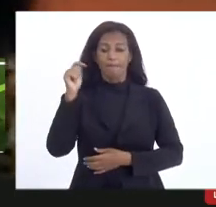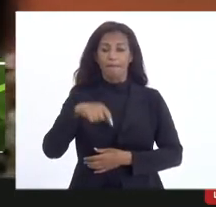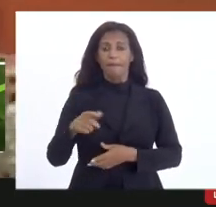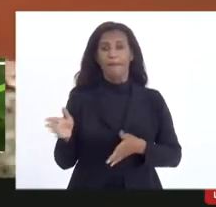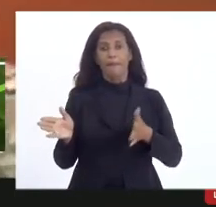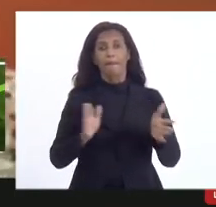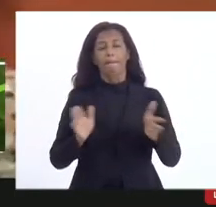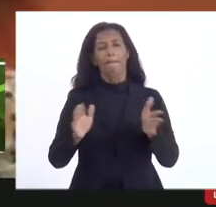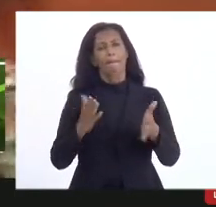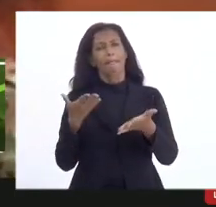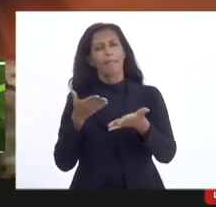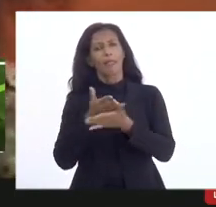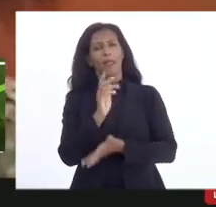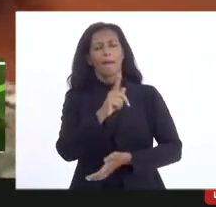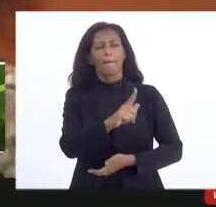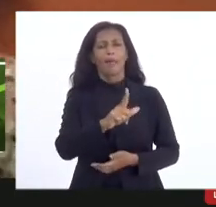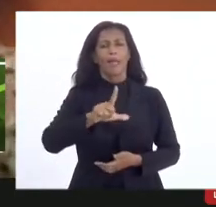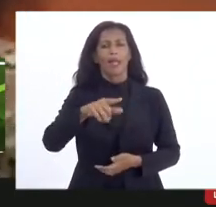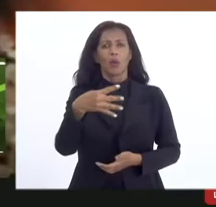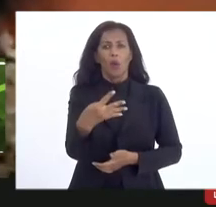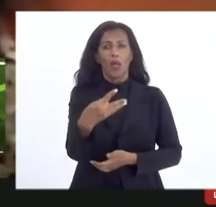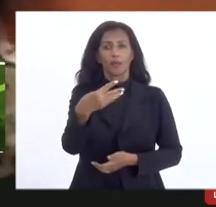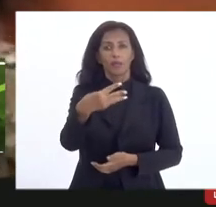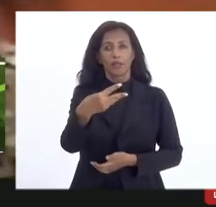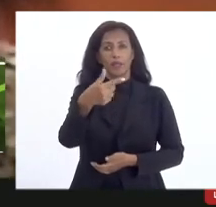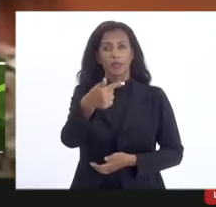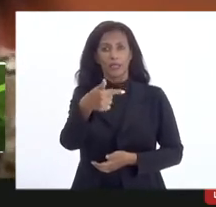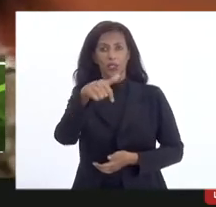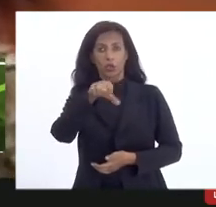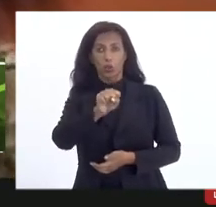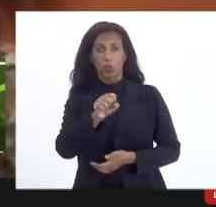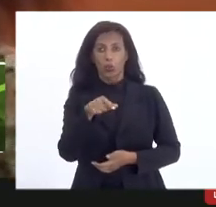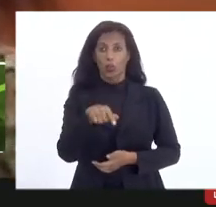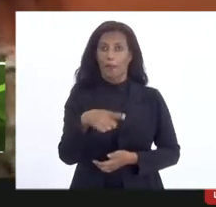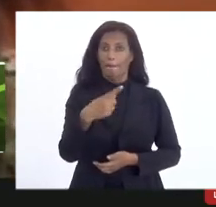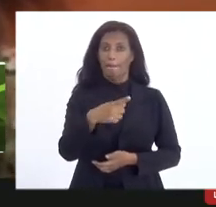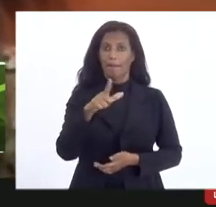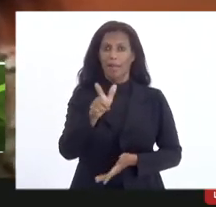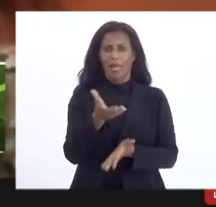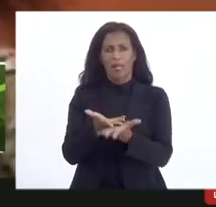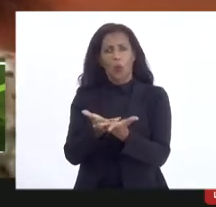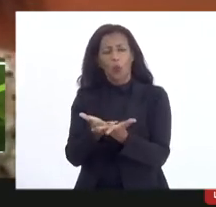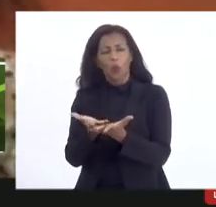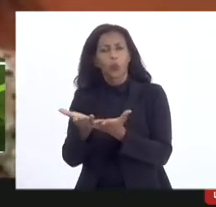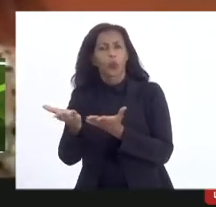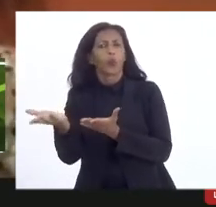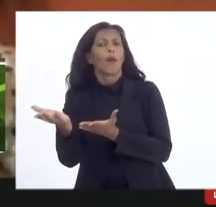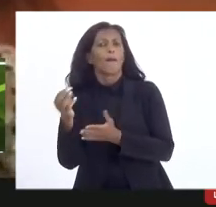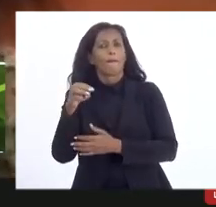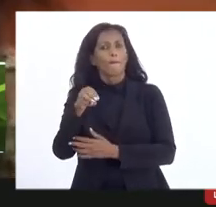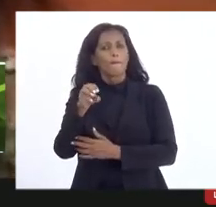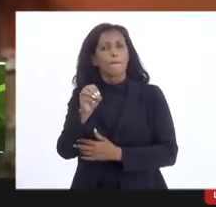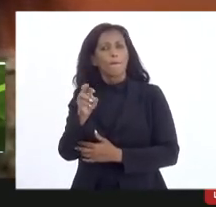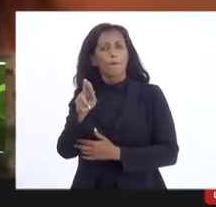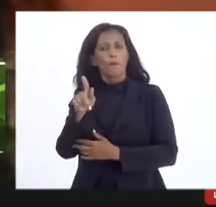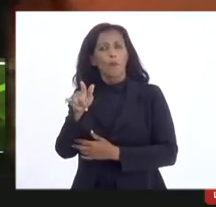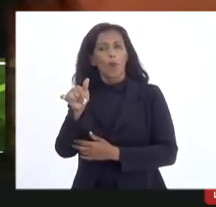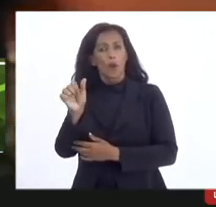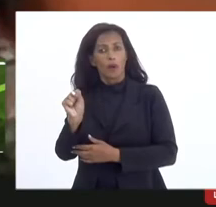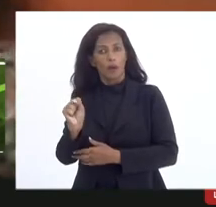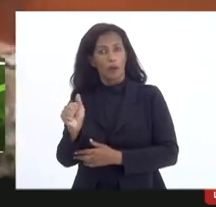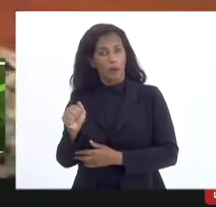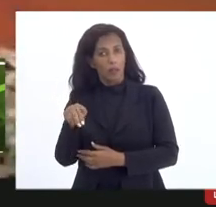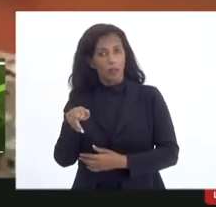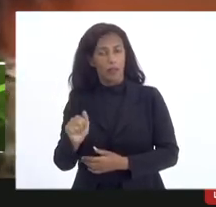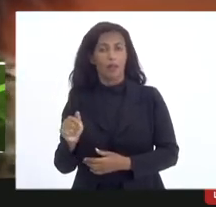um PL 4378 que é esse PL que eu encaminhei então para a Morgana que é um PL